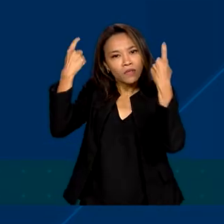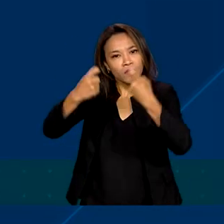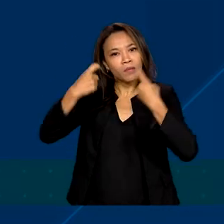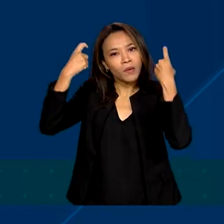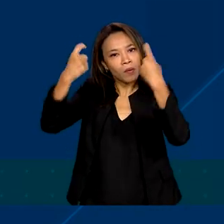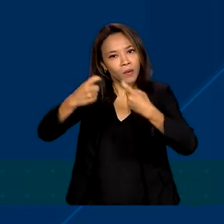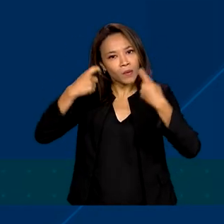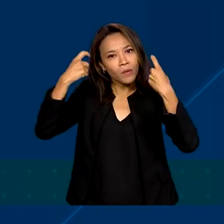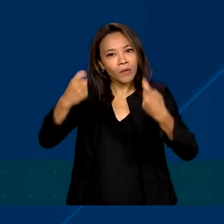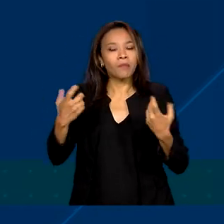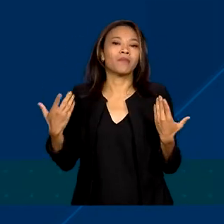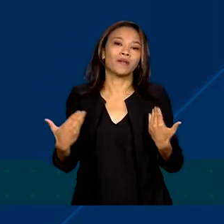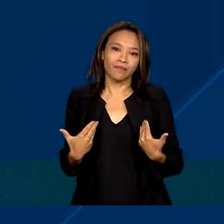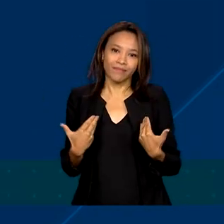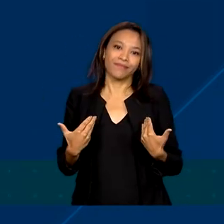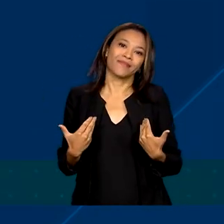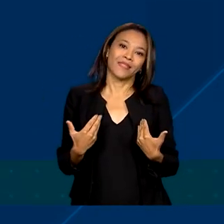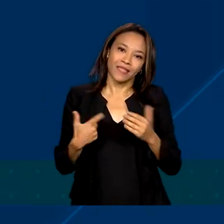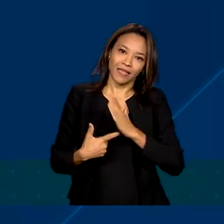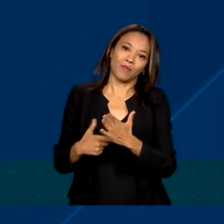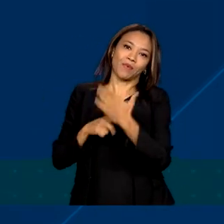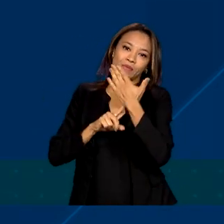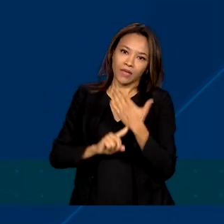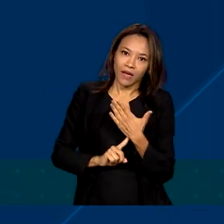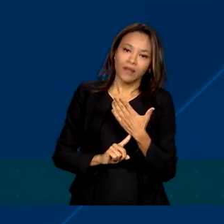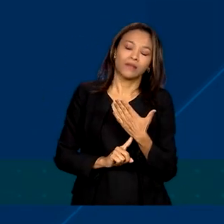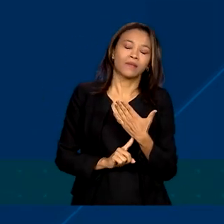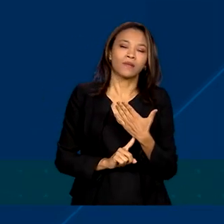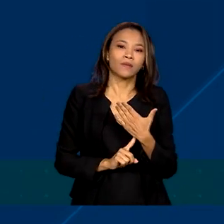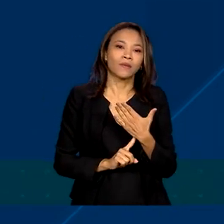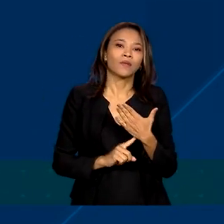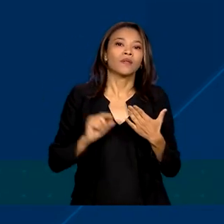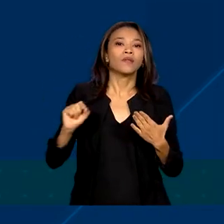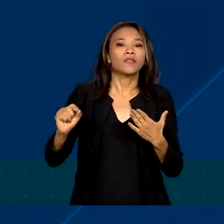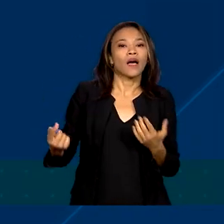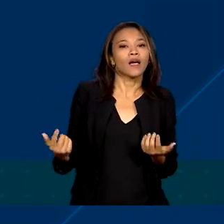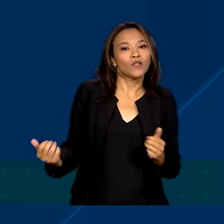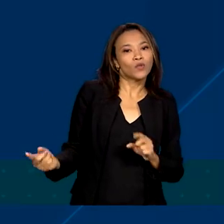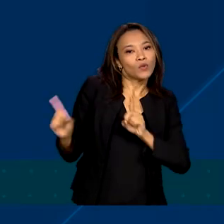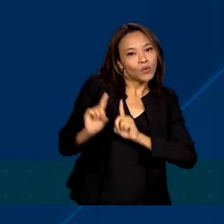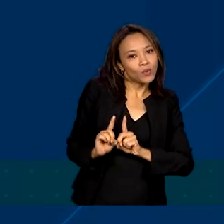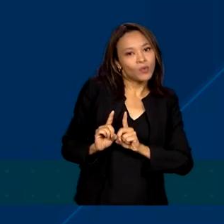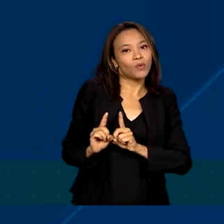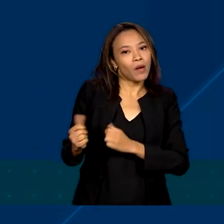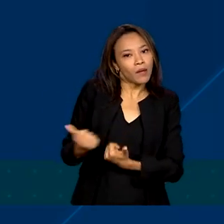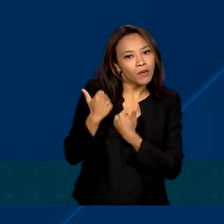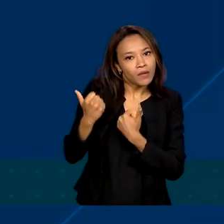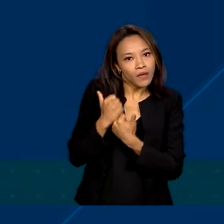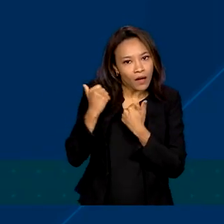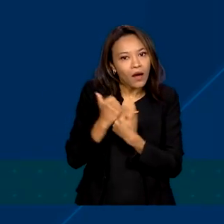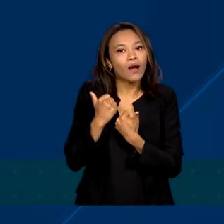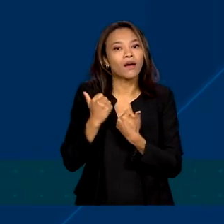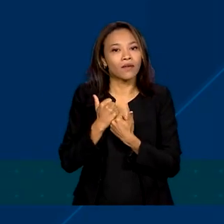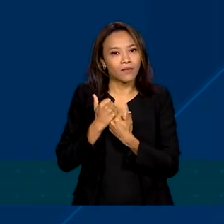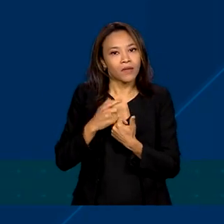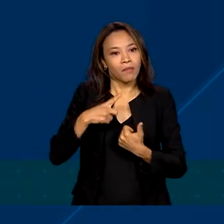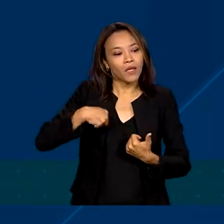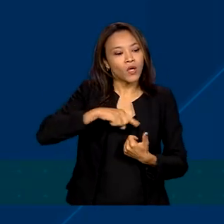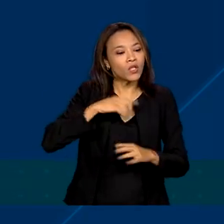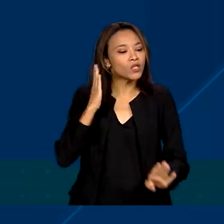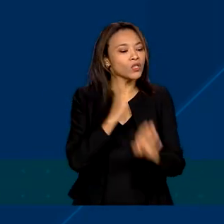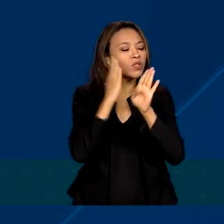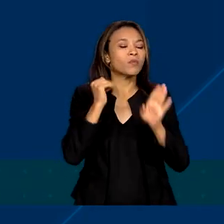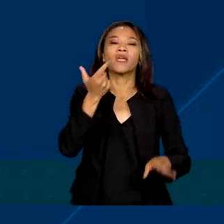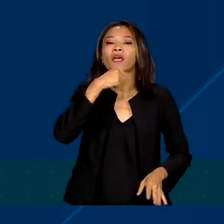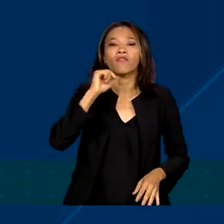o caso e tem cada vez mais se mostrado aí, estar ao lado para colaborar, para a gente poder descobrir quem mandou